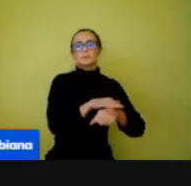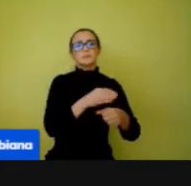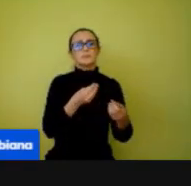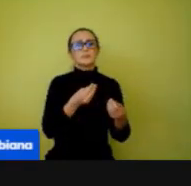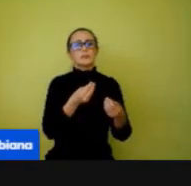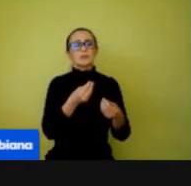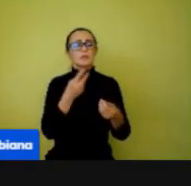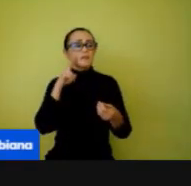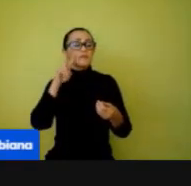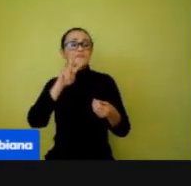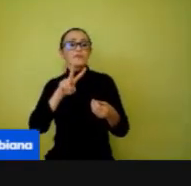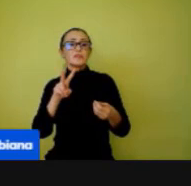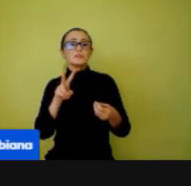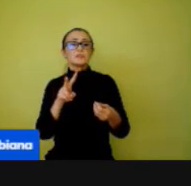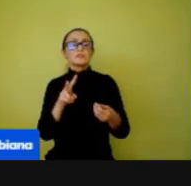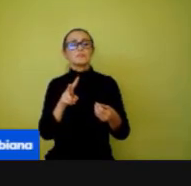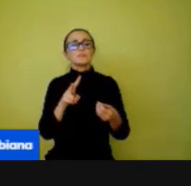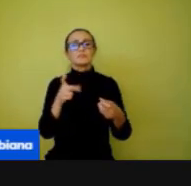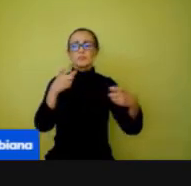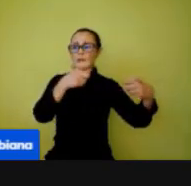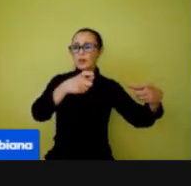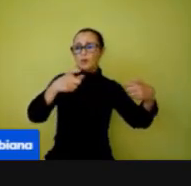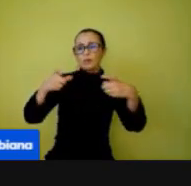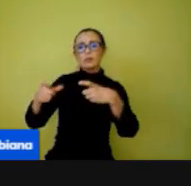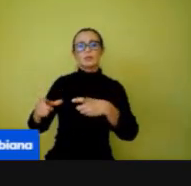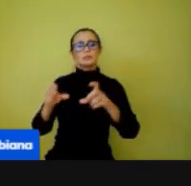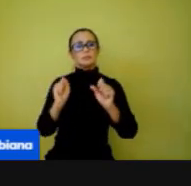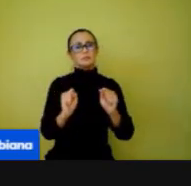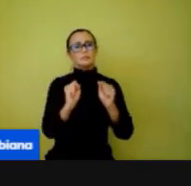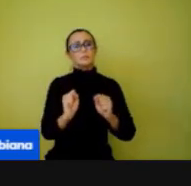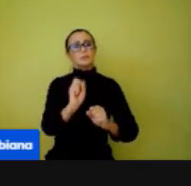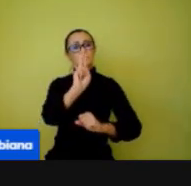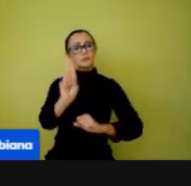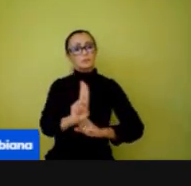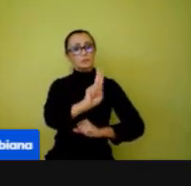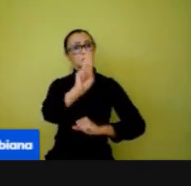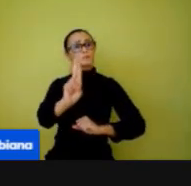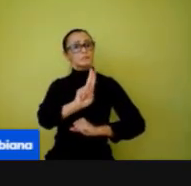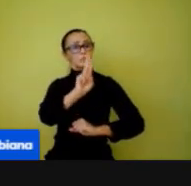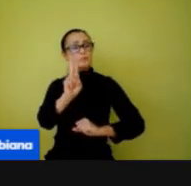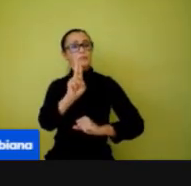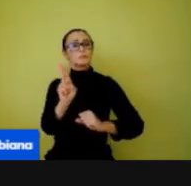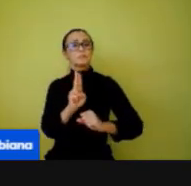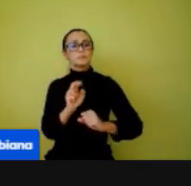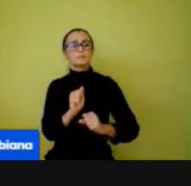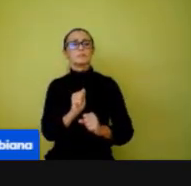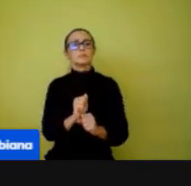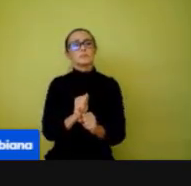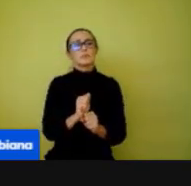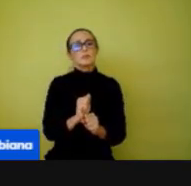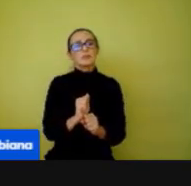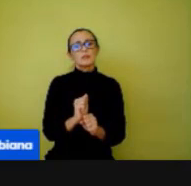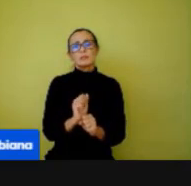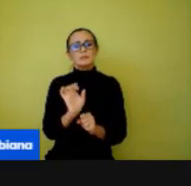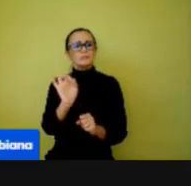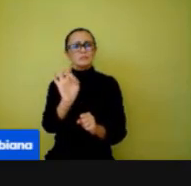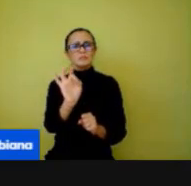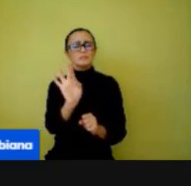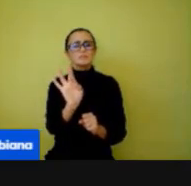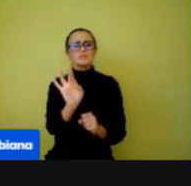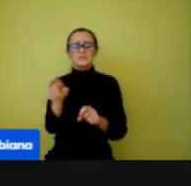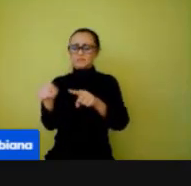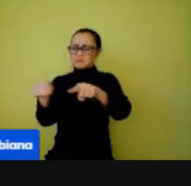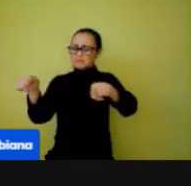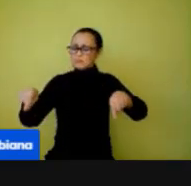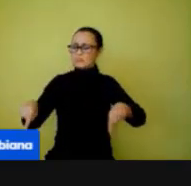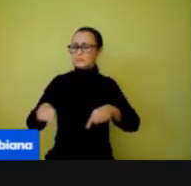espaços que possam ser feitas as atividades, tá? Não necessariamente essas aulas precisam ser feitas só em sala de aula.